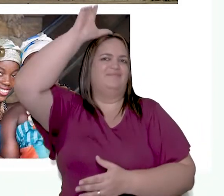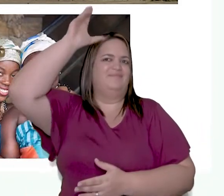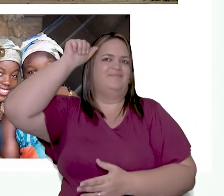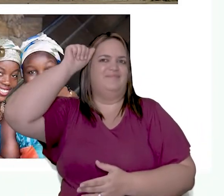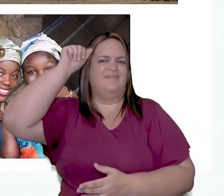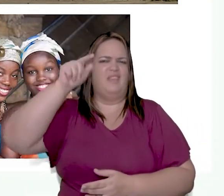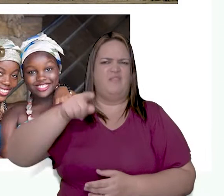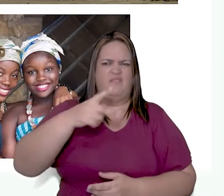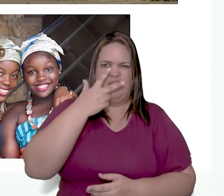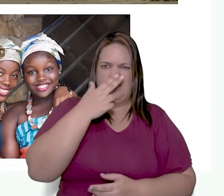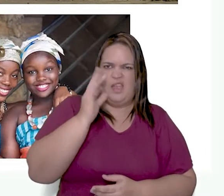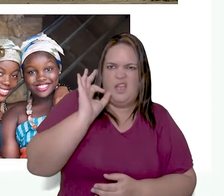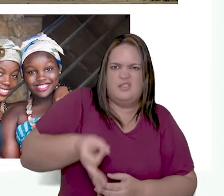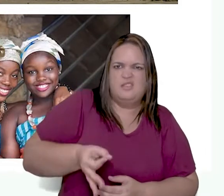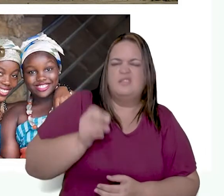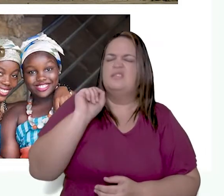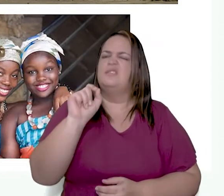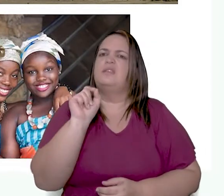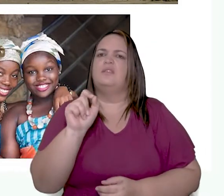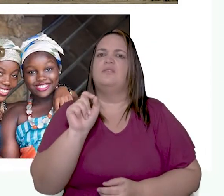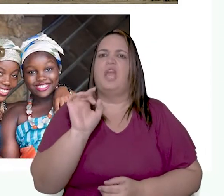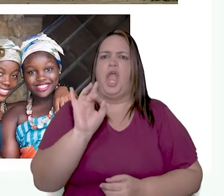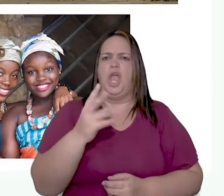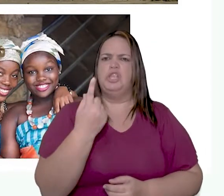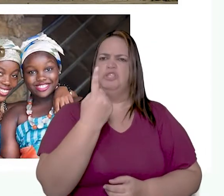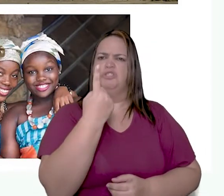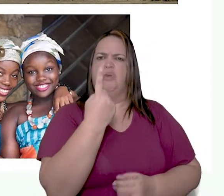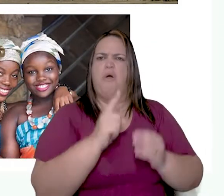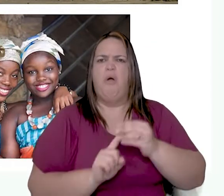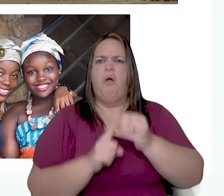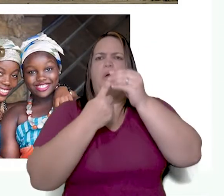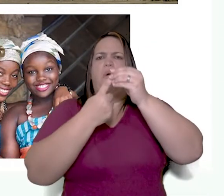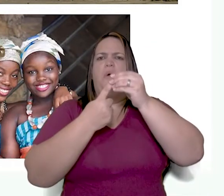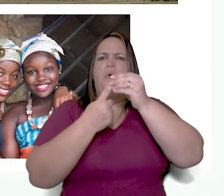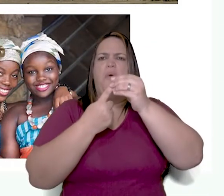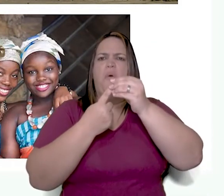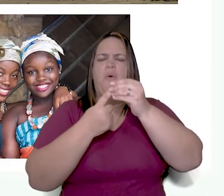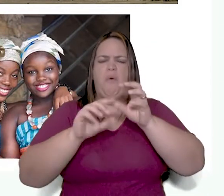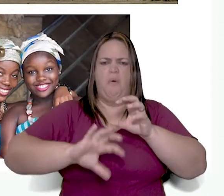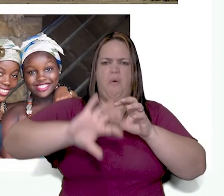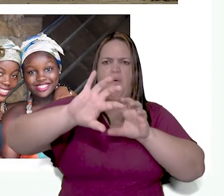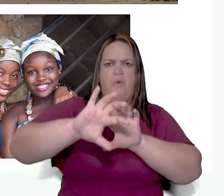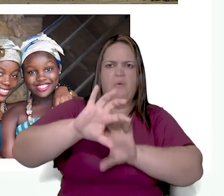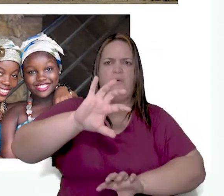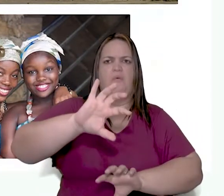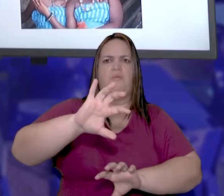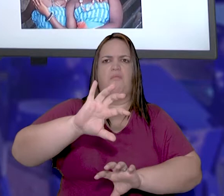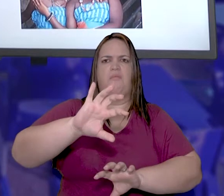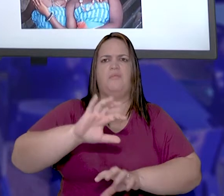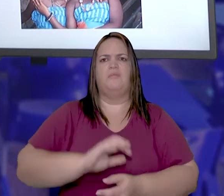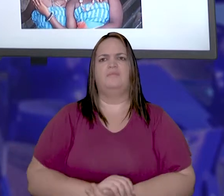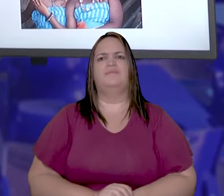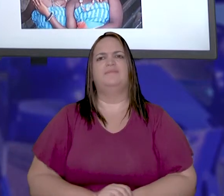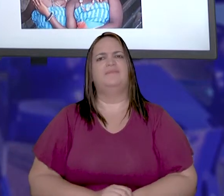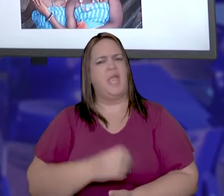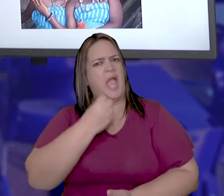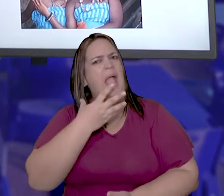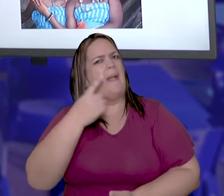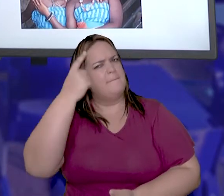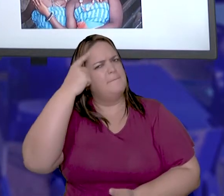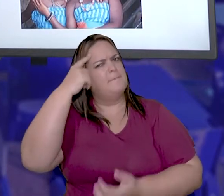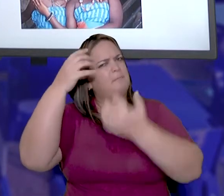% de toda a população do continente. Você acha correto que só uma